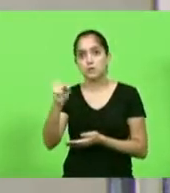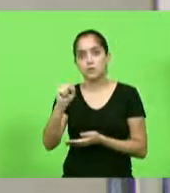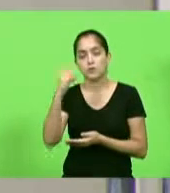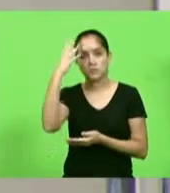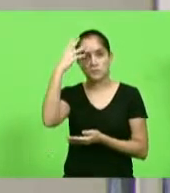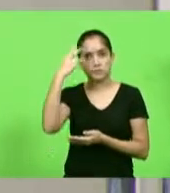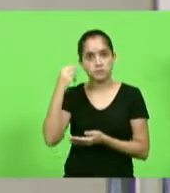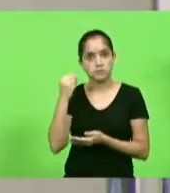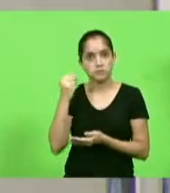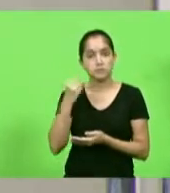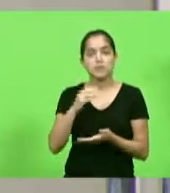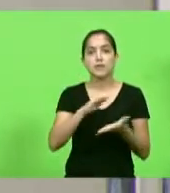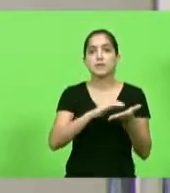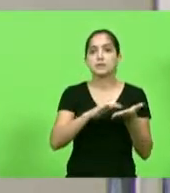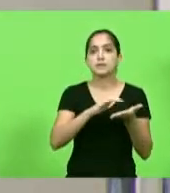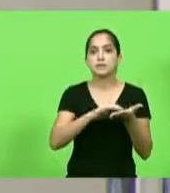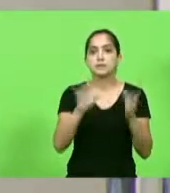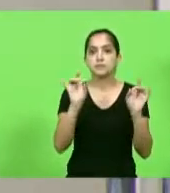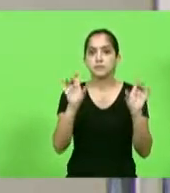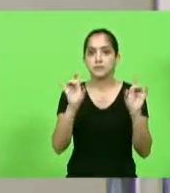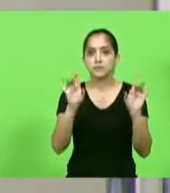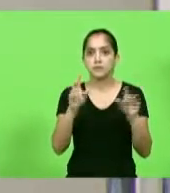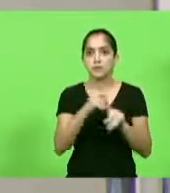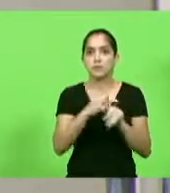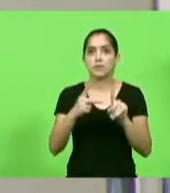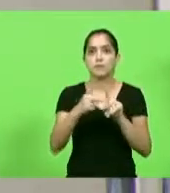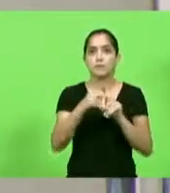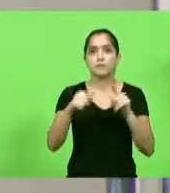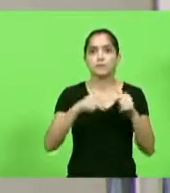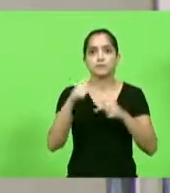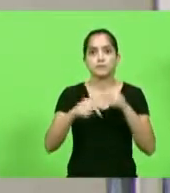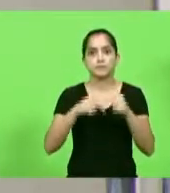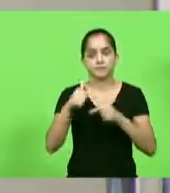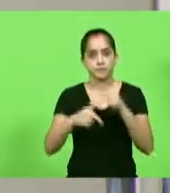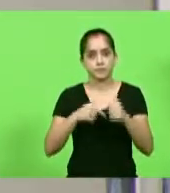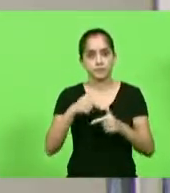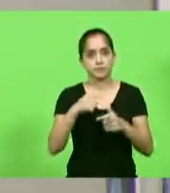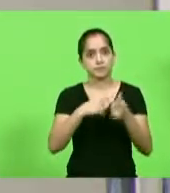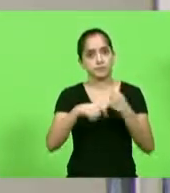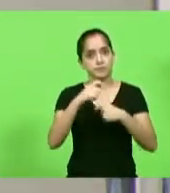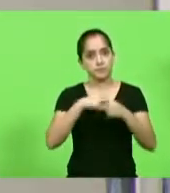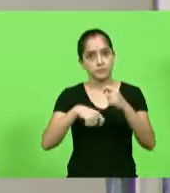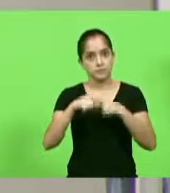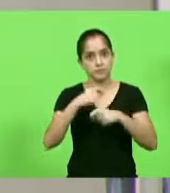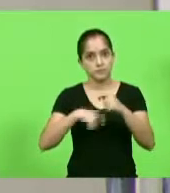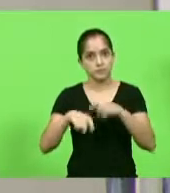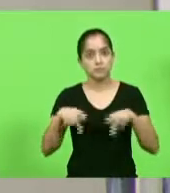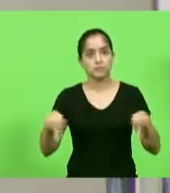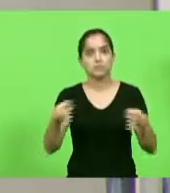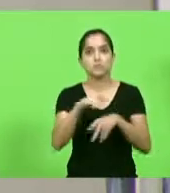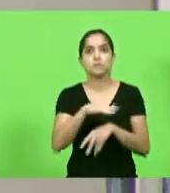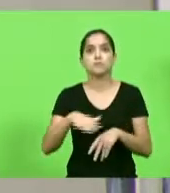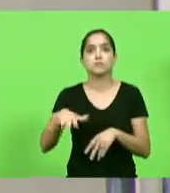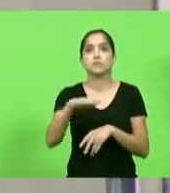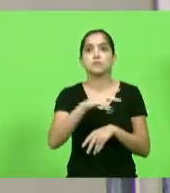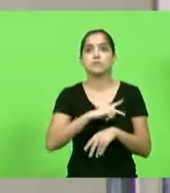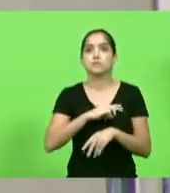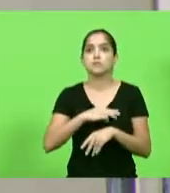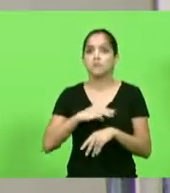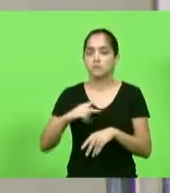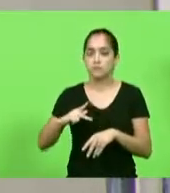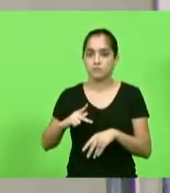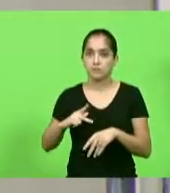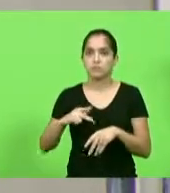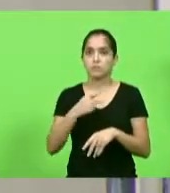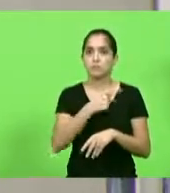Carminati, manifestando ao secretário especial da Previdência e Trabalho do Ministério da Economia, ao Procurador-Geral do Ministério Público do Trabalho